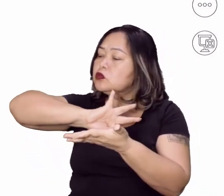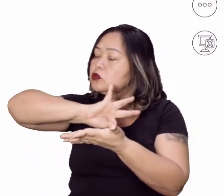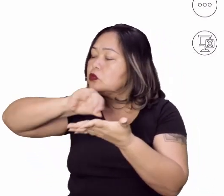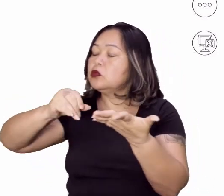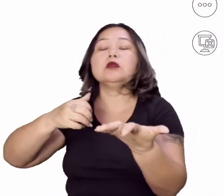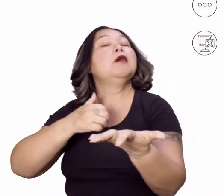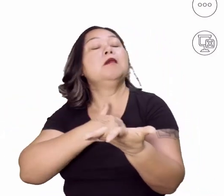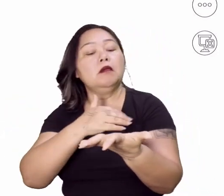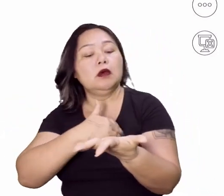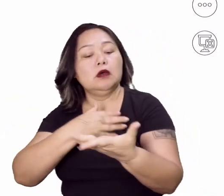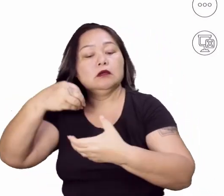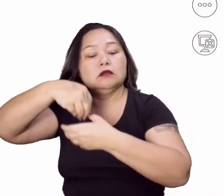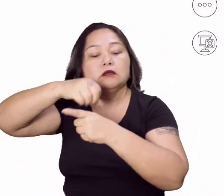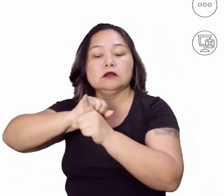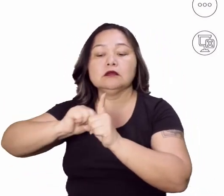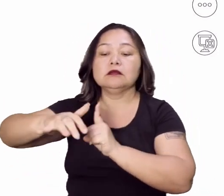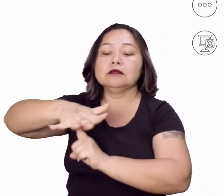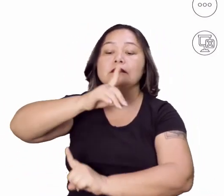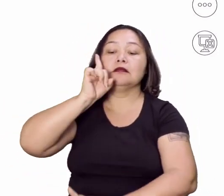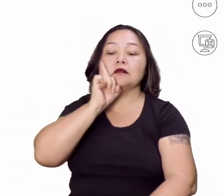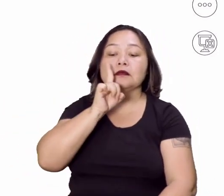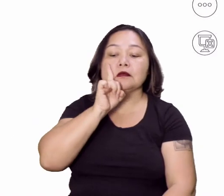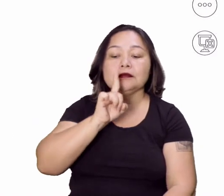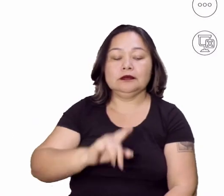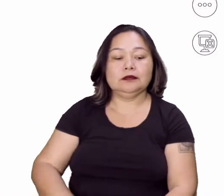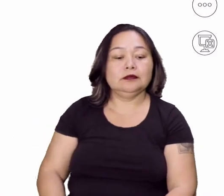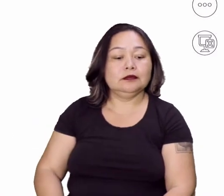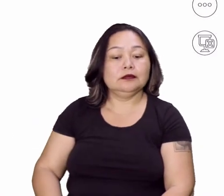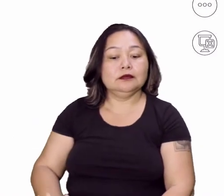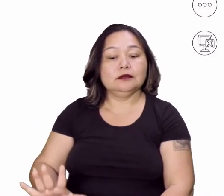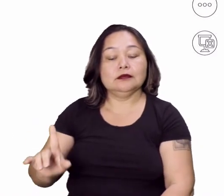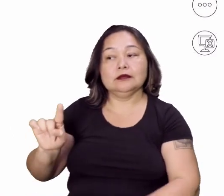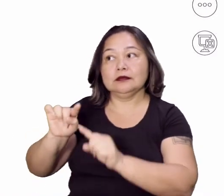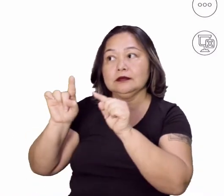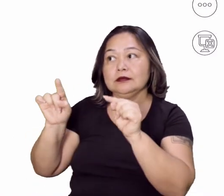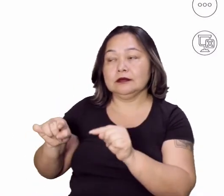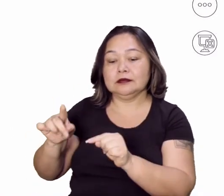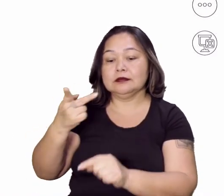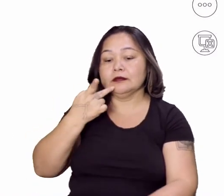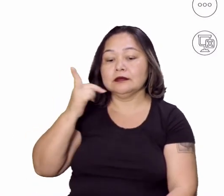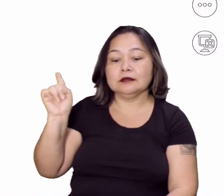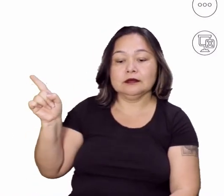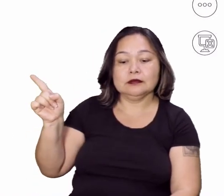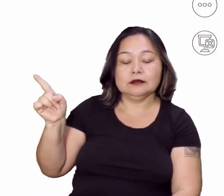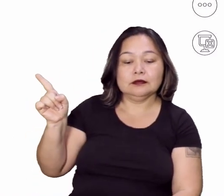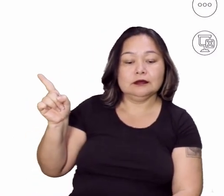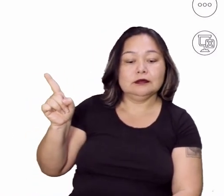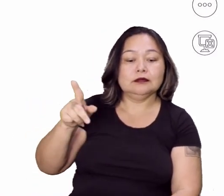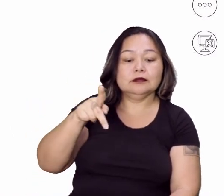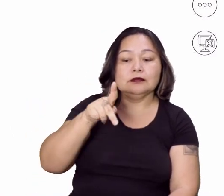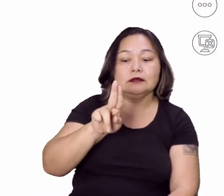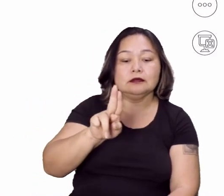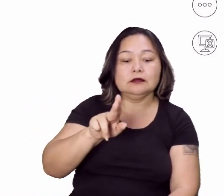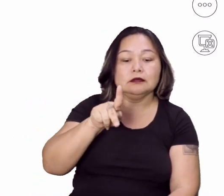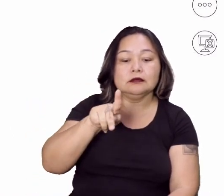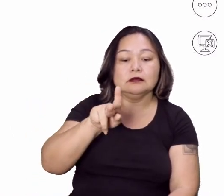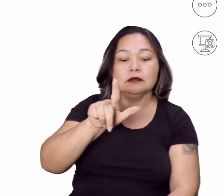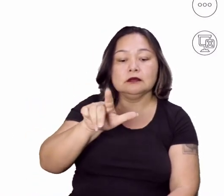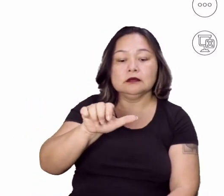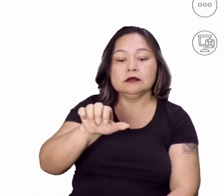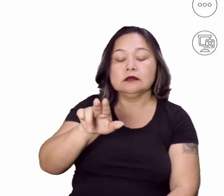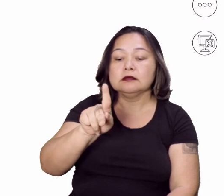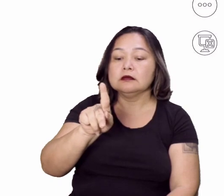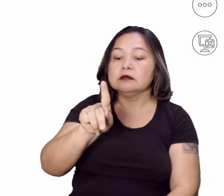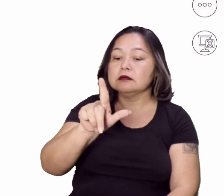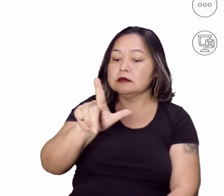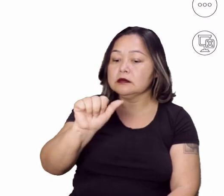existente na sociedade americana. Abra parêntese para a gente falar desse Cuncus Klan. Gente,